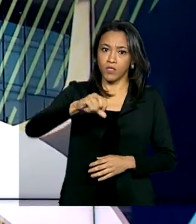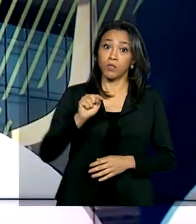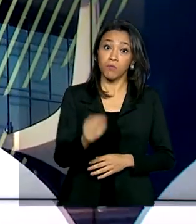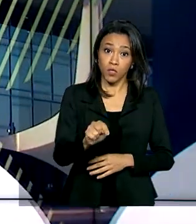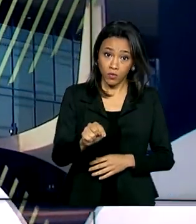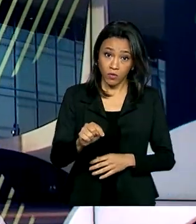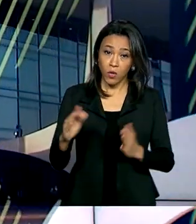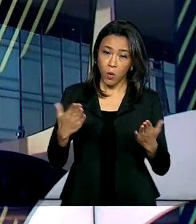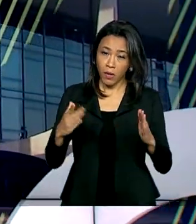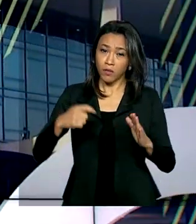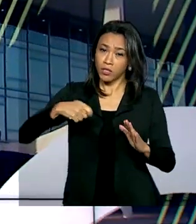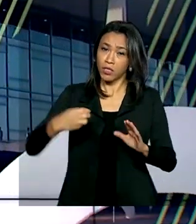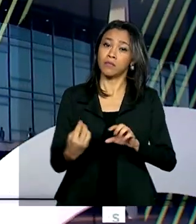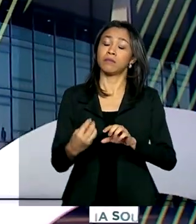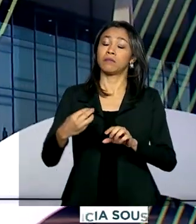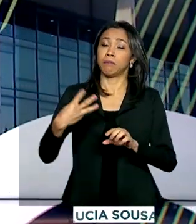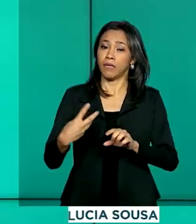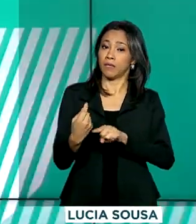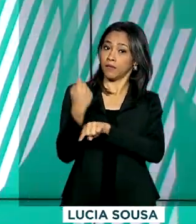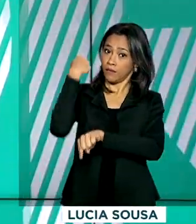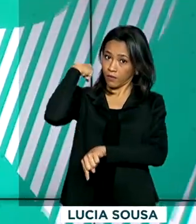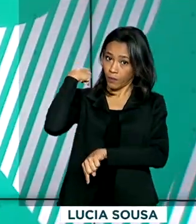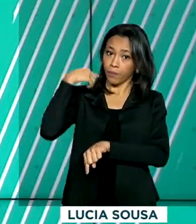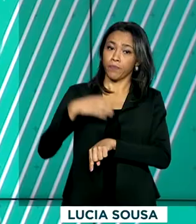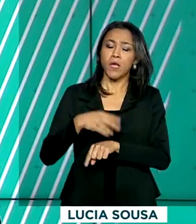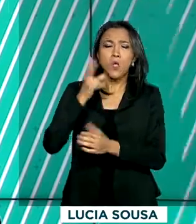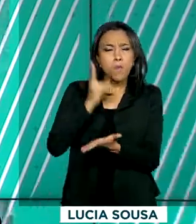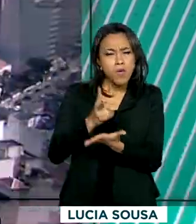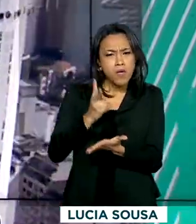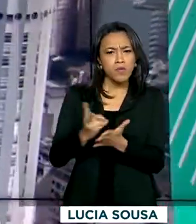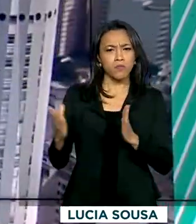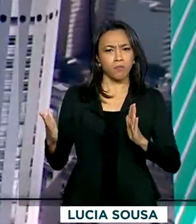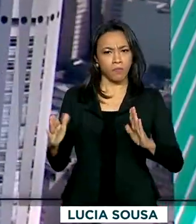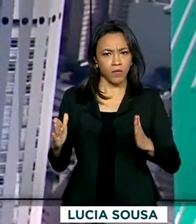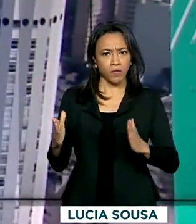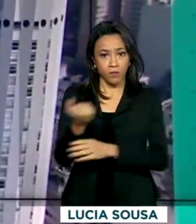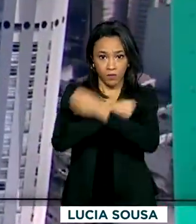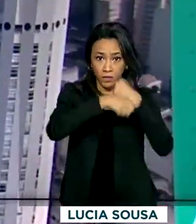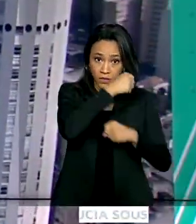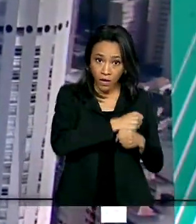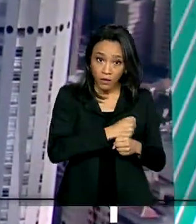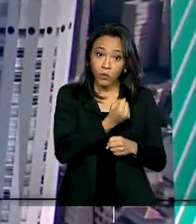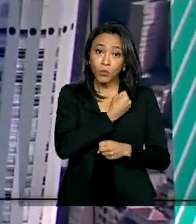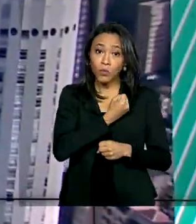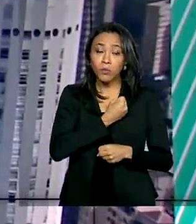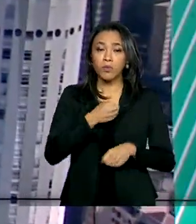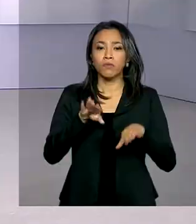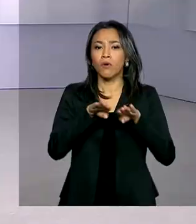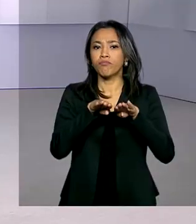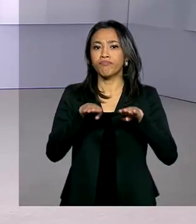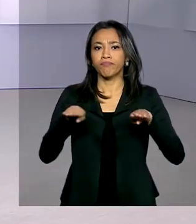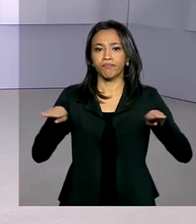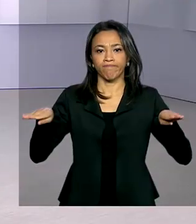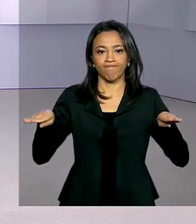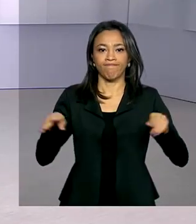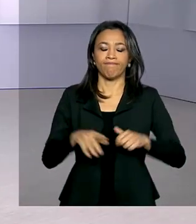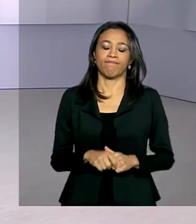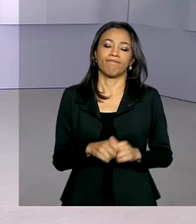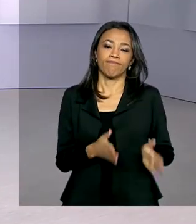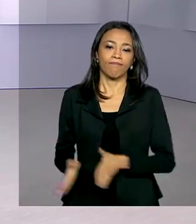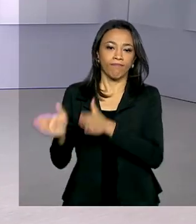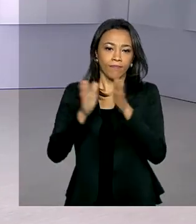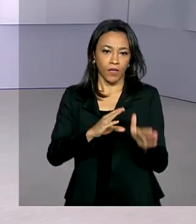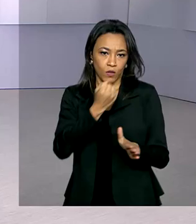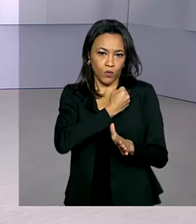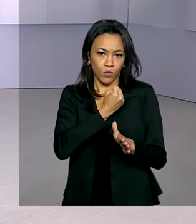ao trimestre anterior. Na comparação com o mesmo período do ano passado, o número ficou estável. E os números do